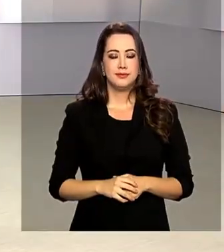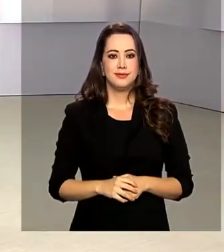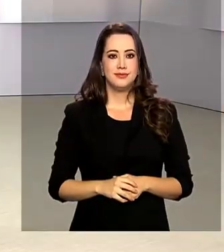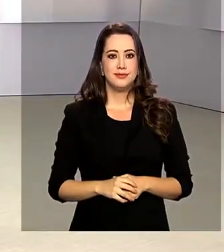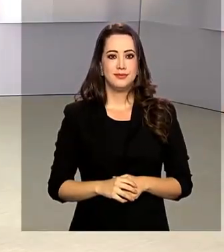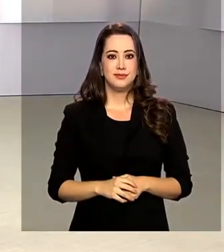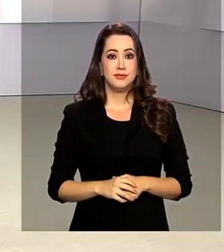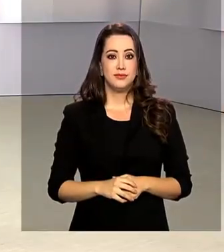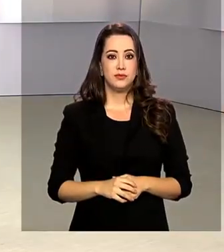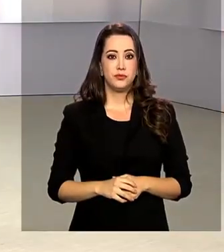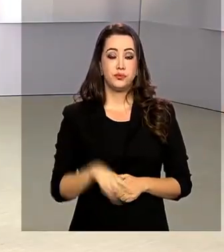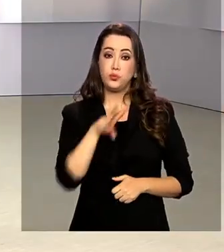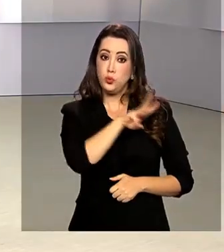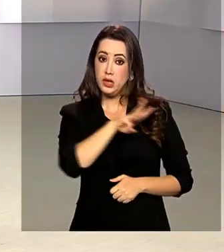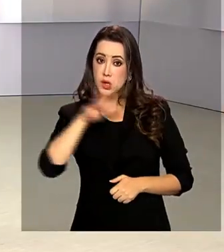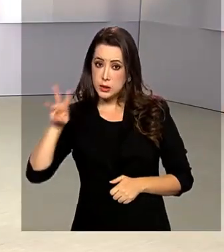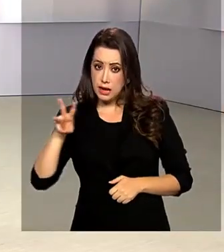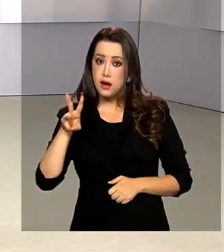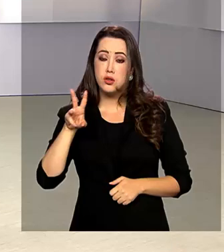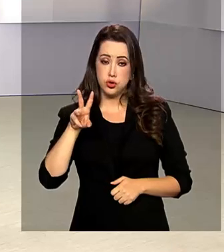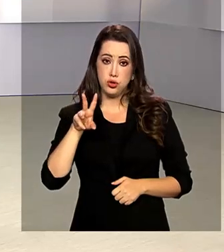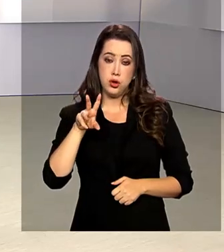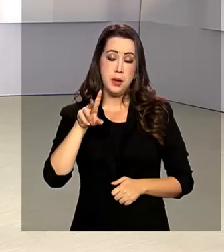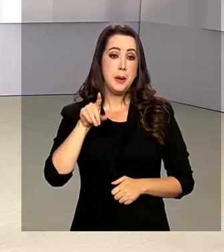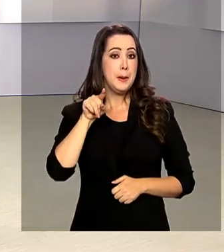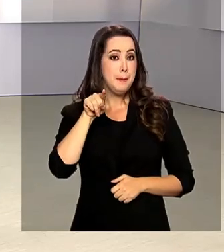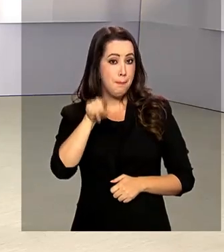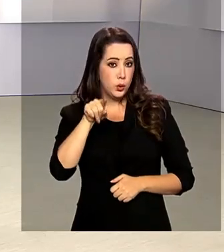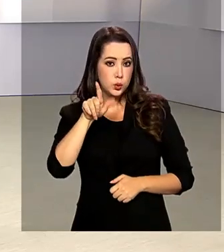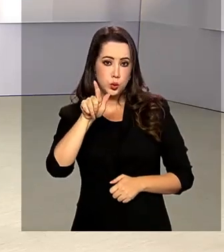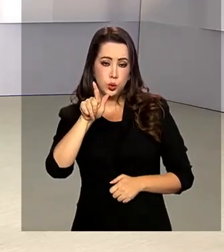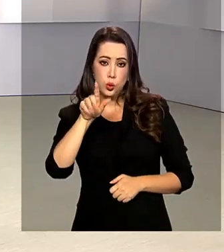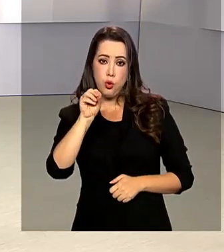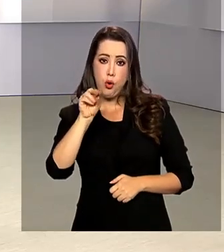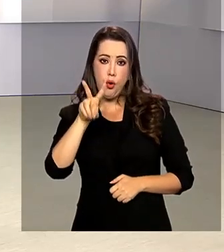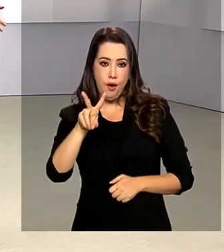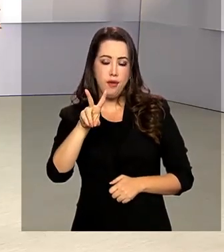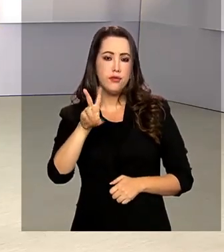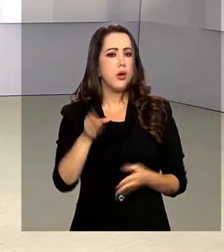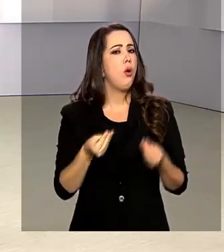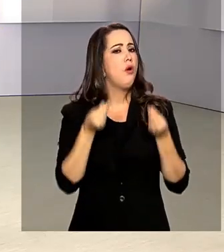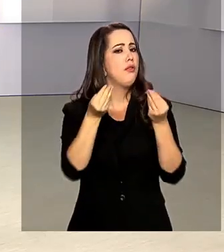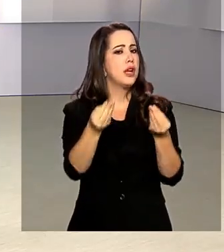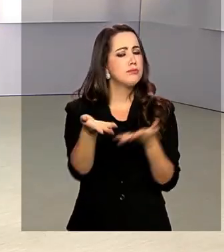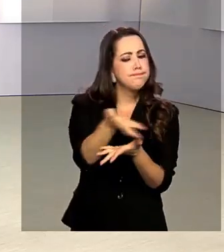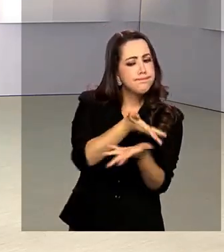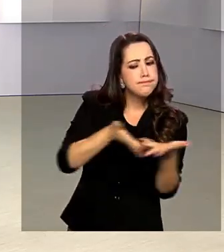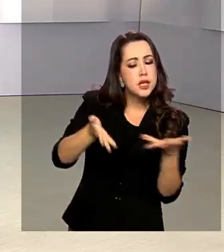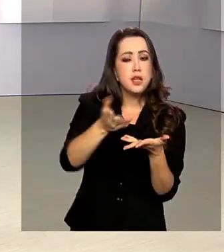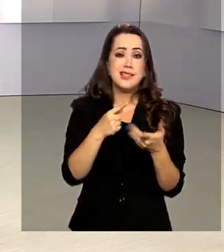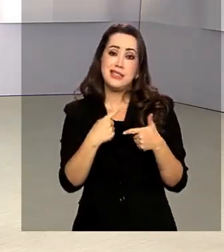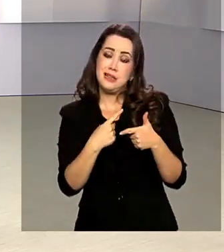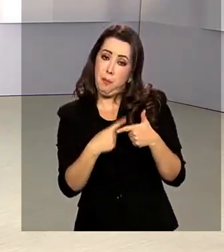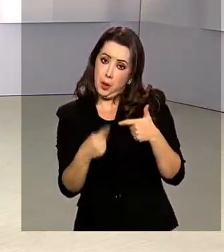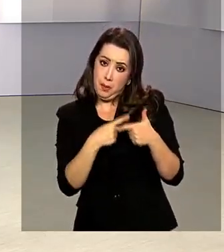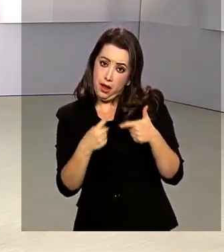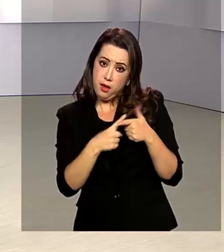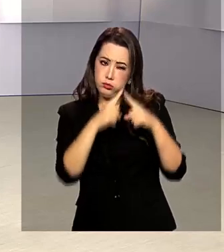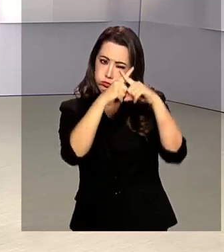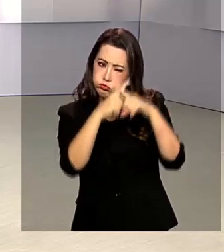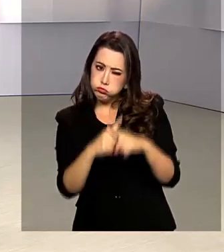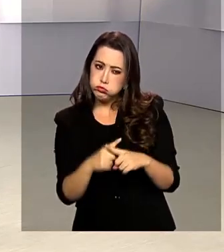O portal consumidor.gov da Secretaria Nacional do Consumidor promove soluções sem intermediários para conflitos entre